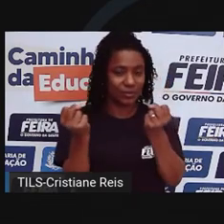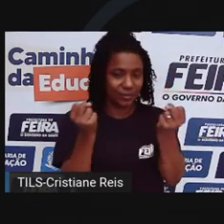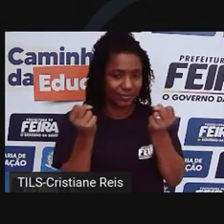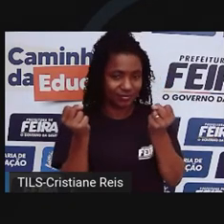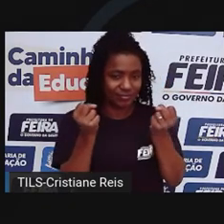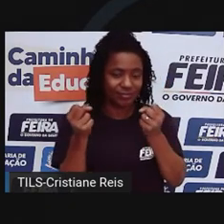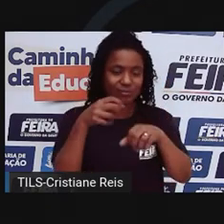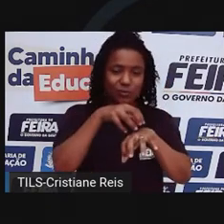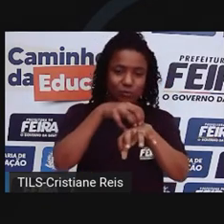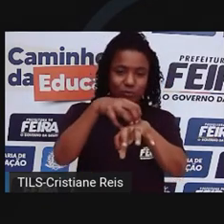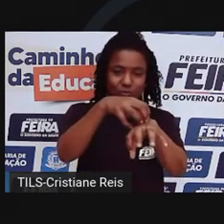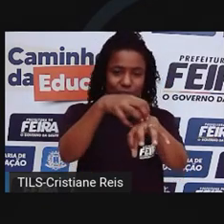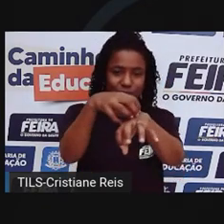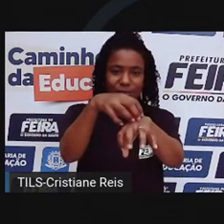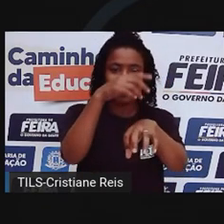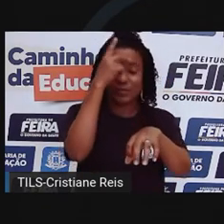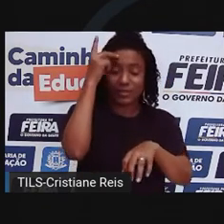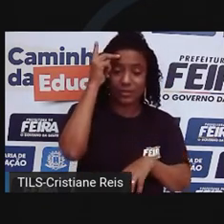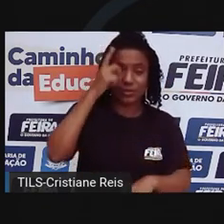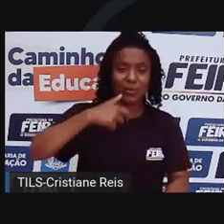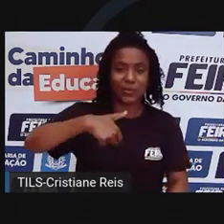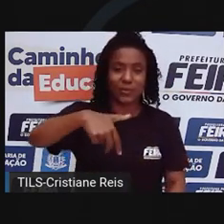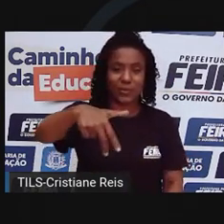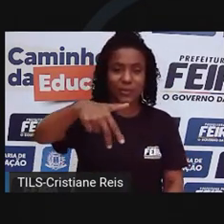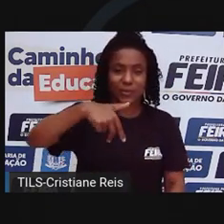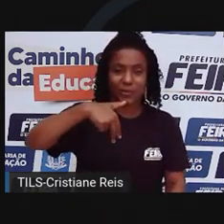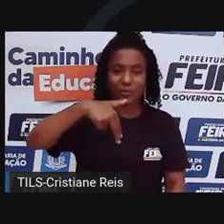entenderem como trafegar com segurança.